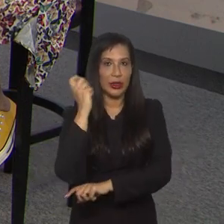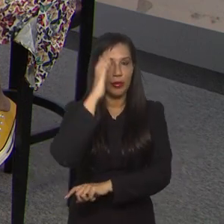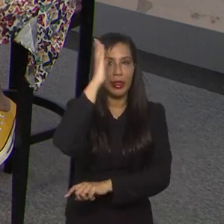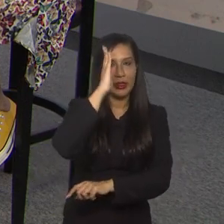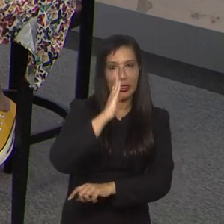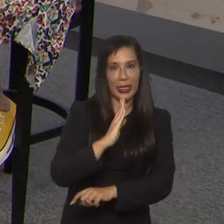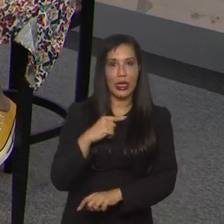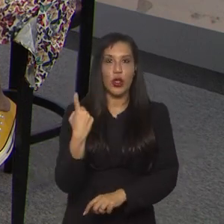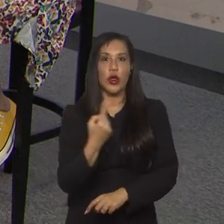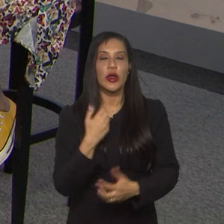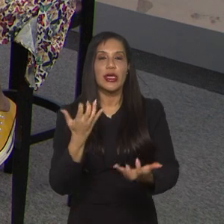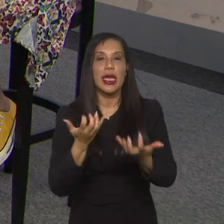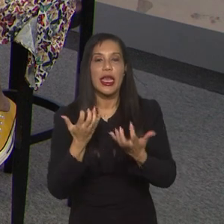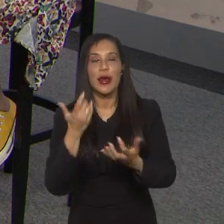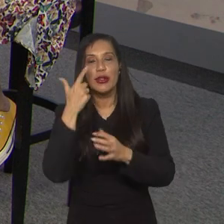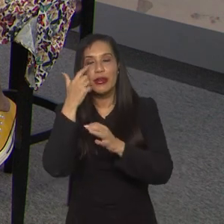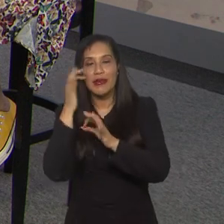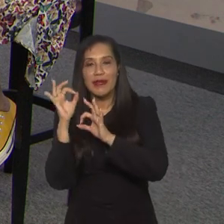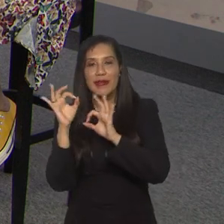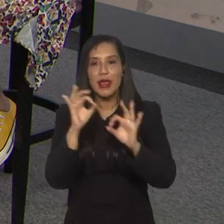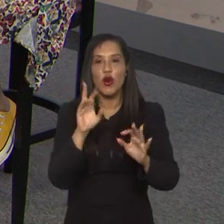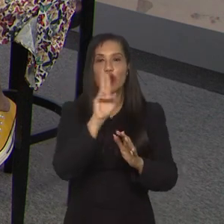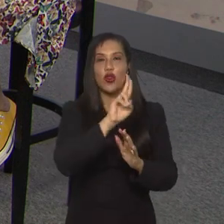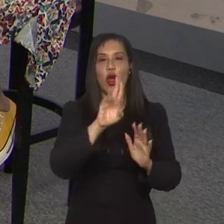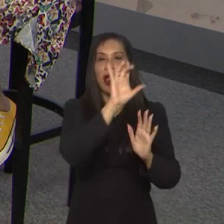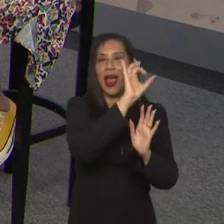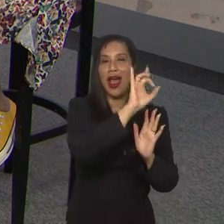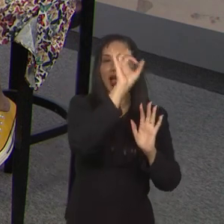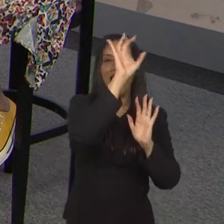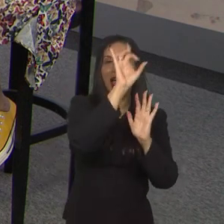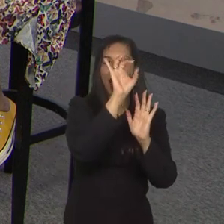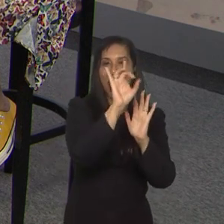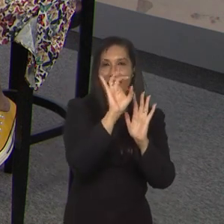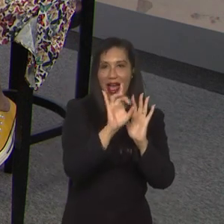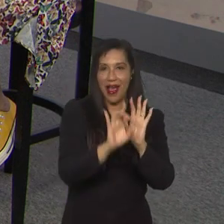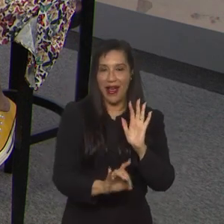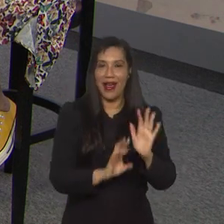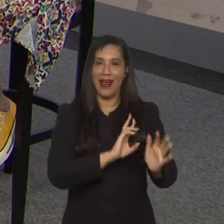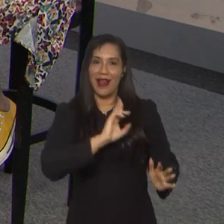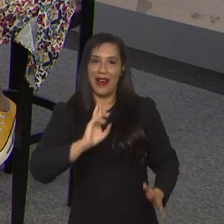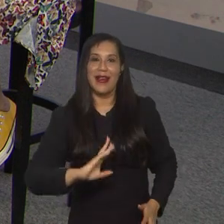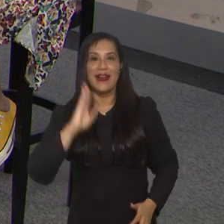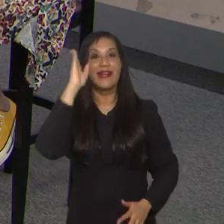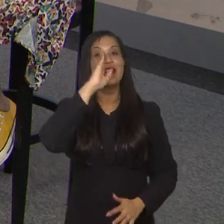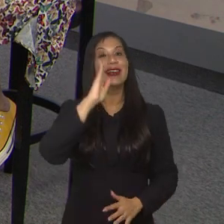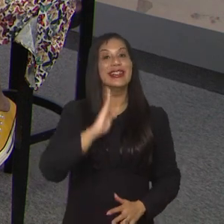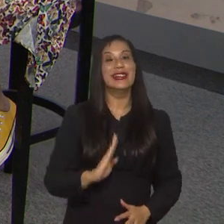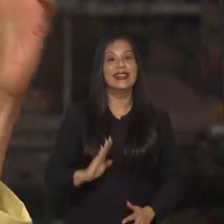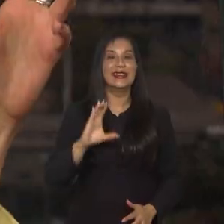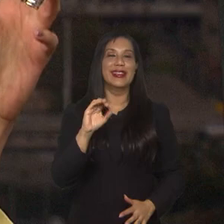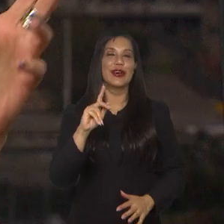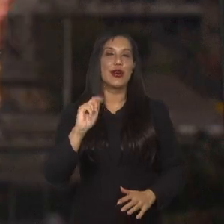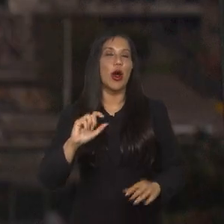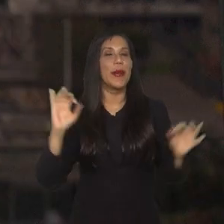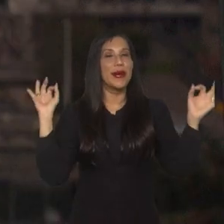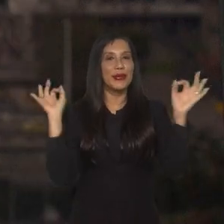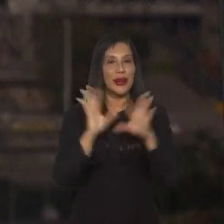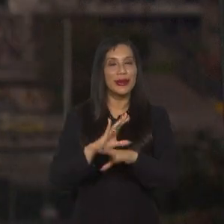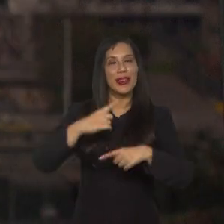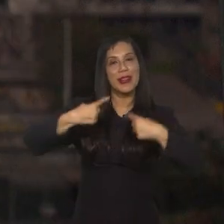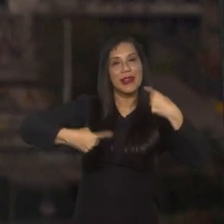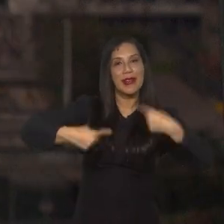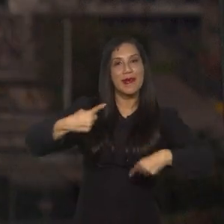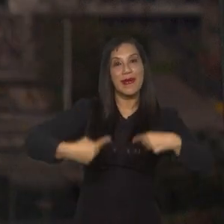A gente esperou porque a gente queria ver o nome de todas as jogadoras que vão representar o Brasil nessa Copa para aí sim debater o que